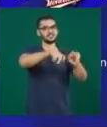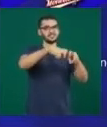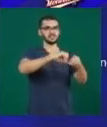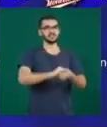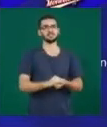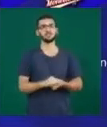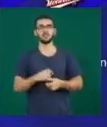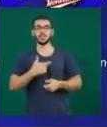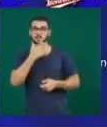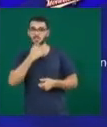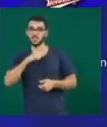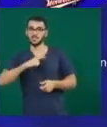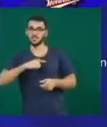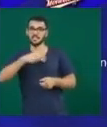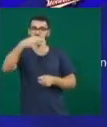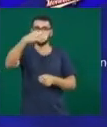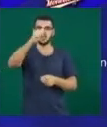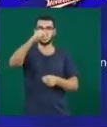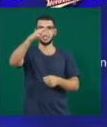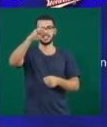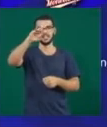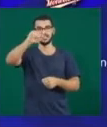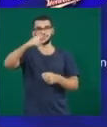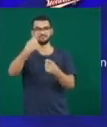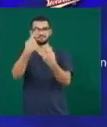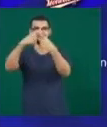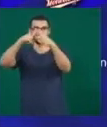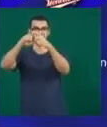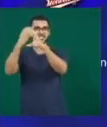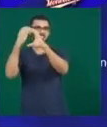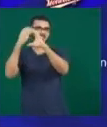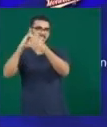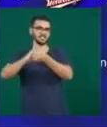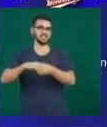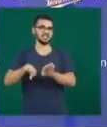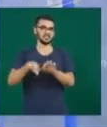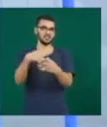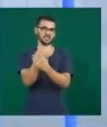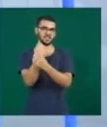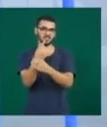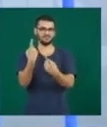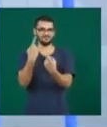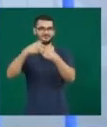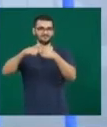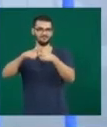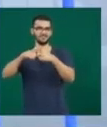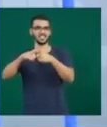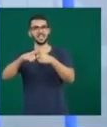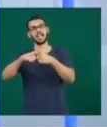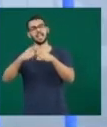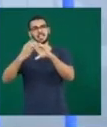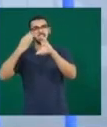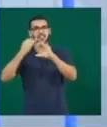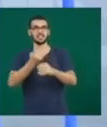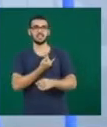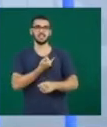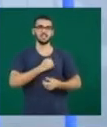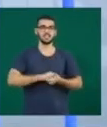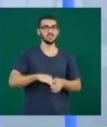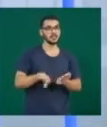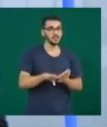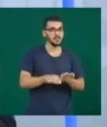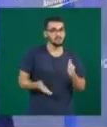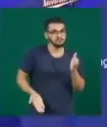joga contra a Monetária e a Visoterapia joga contra a Engenharia Pontal. Os jogos de peteca também acontecem no